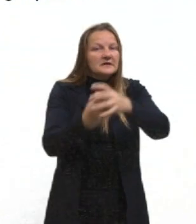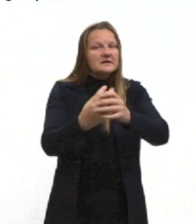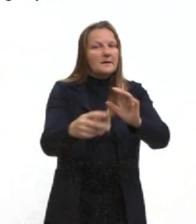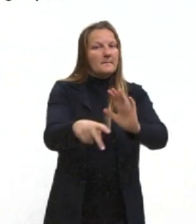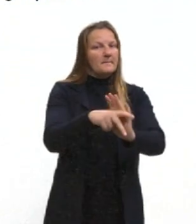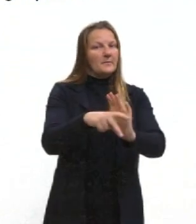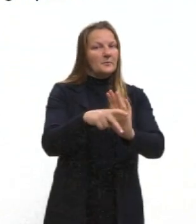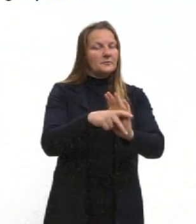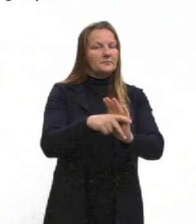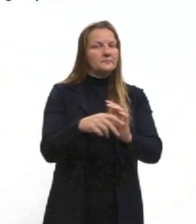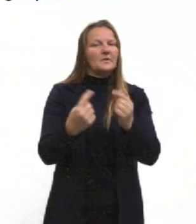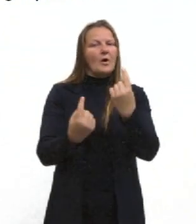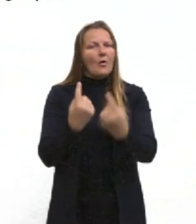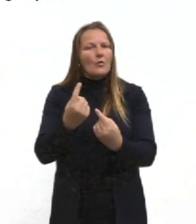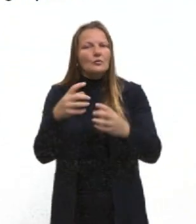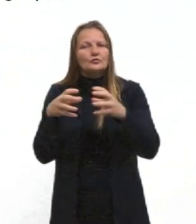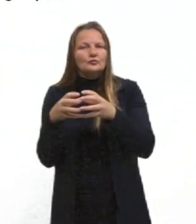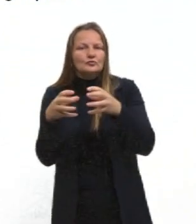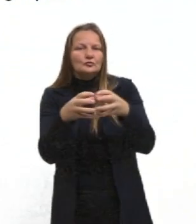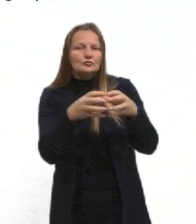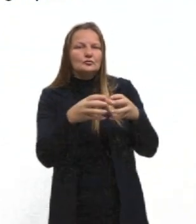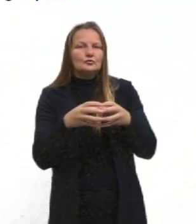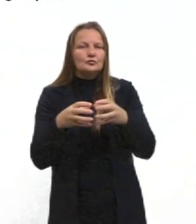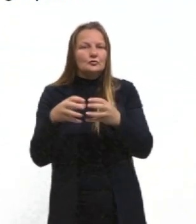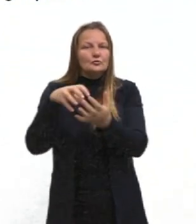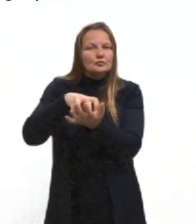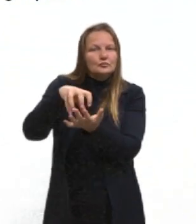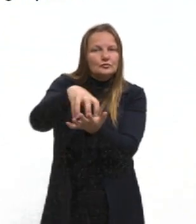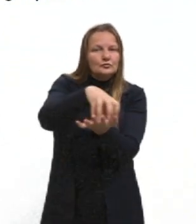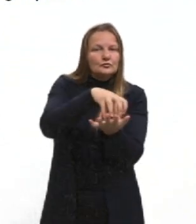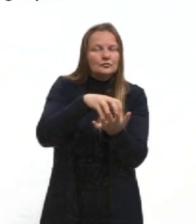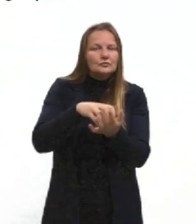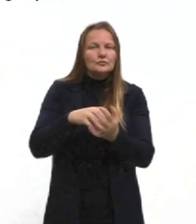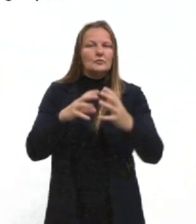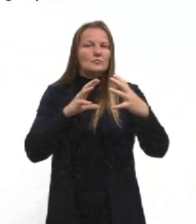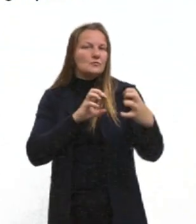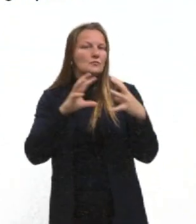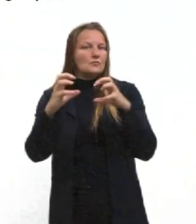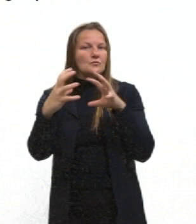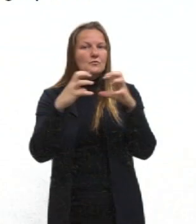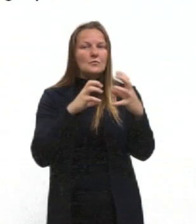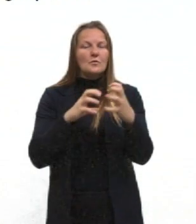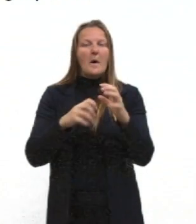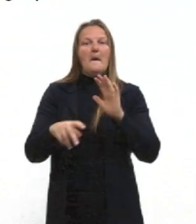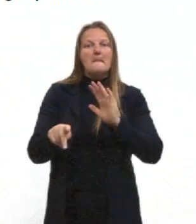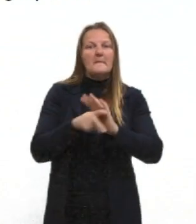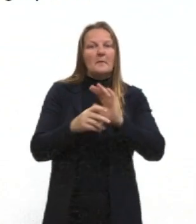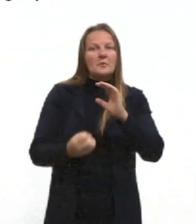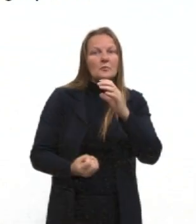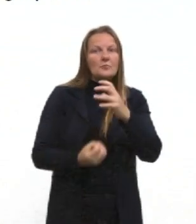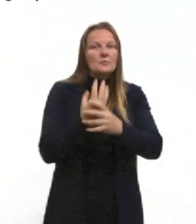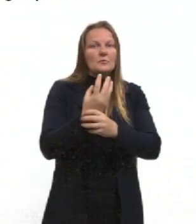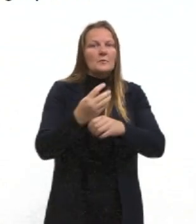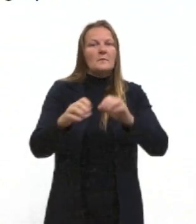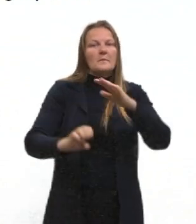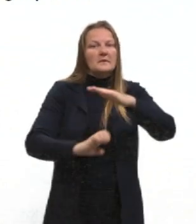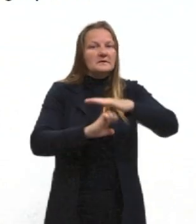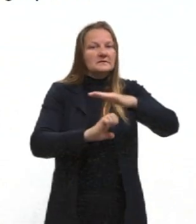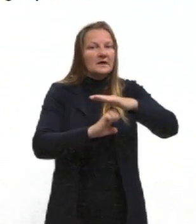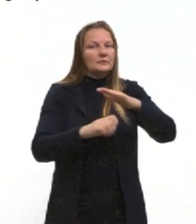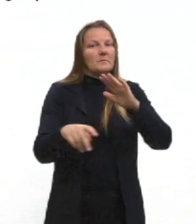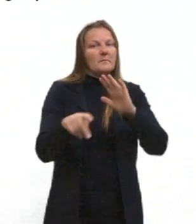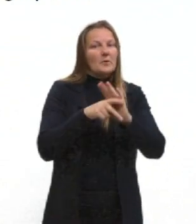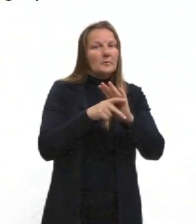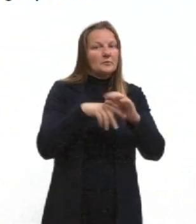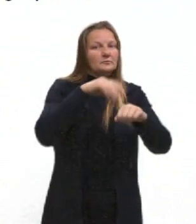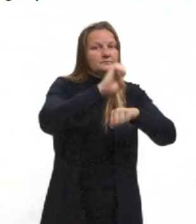dessas tribos acabam entrando em choque aí para construir seus próprios estados, né, seu estado-nação, tá?